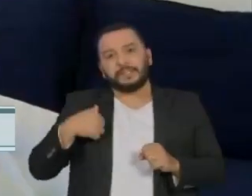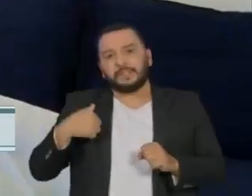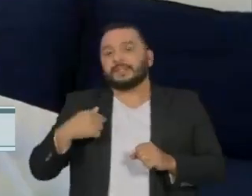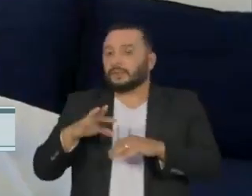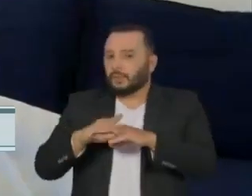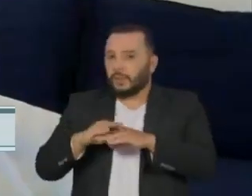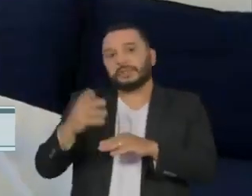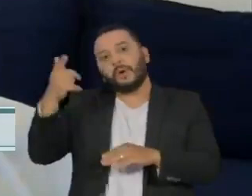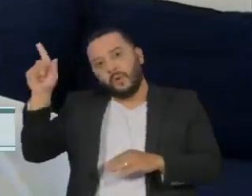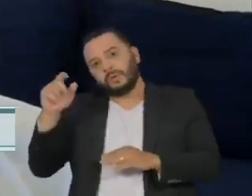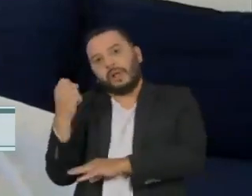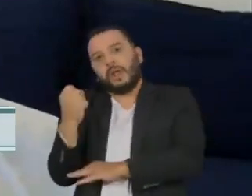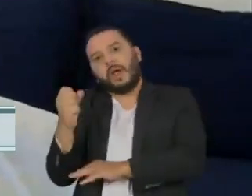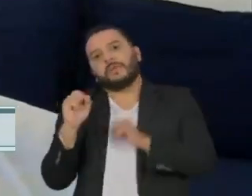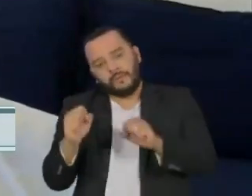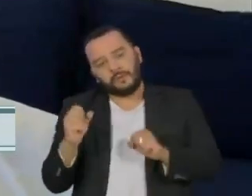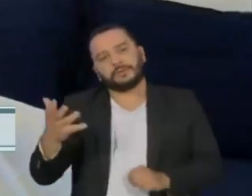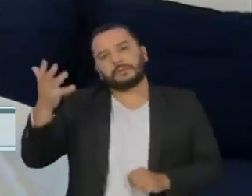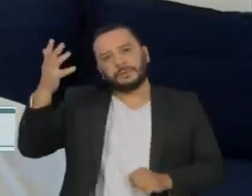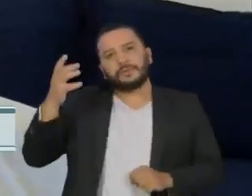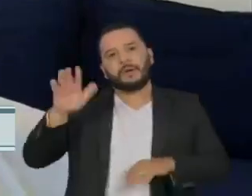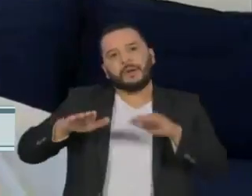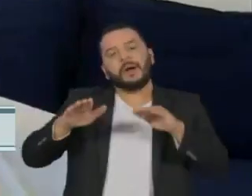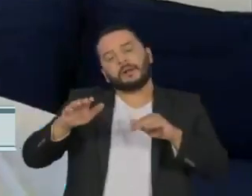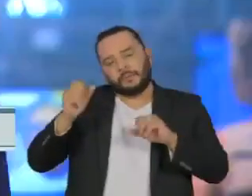perguntas que esse estudo não respondeu.